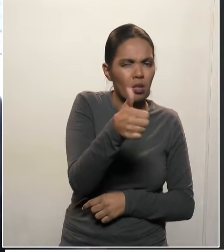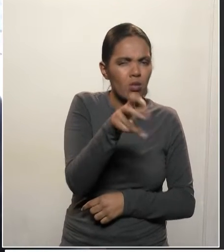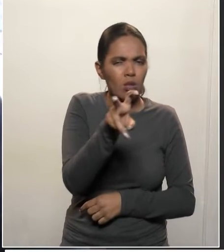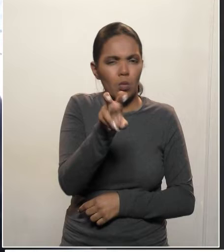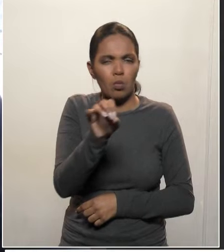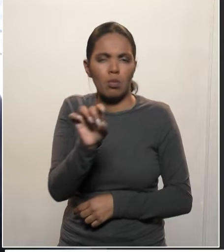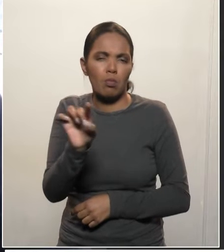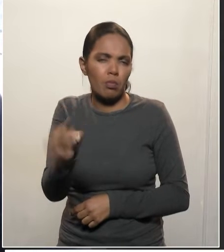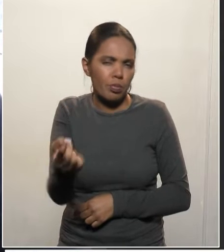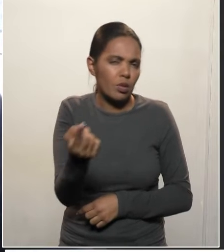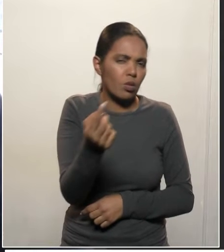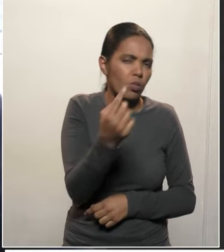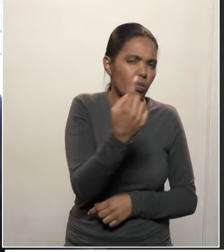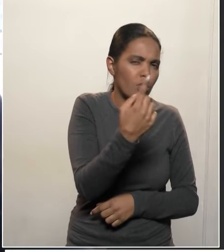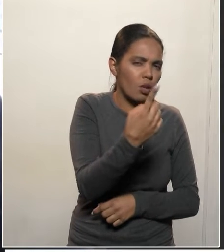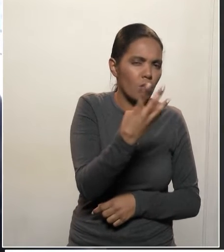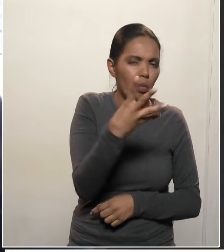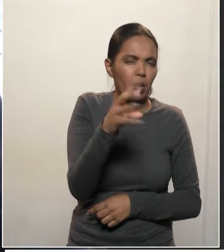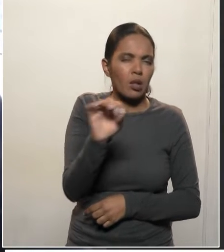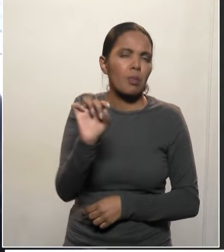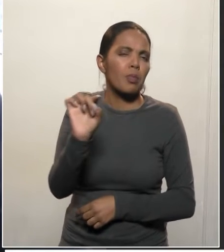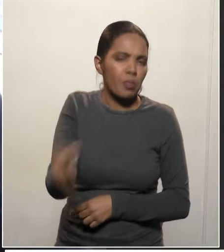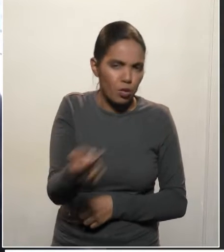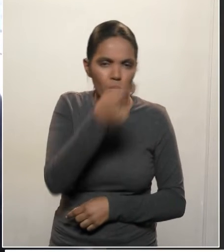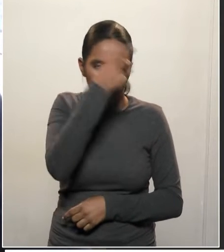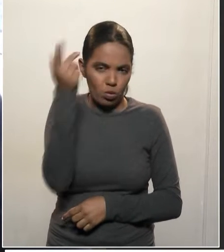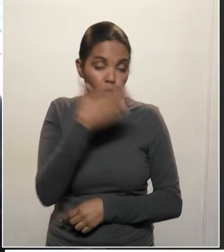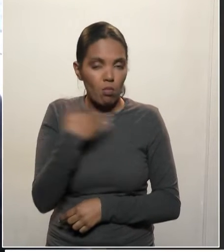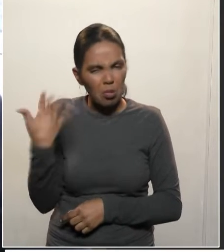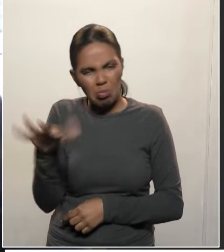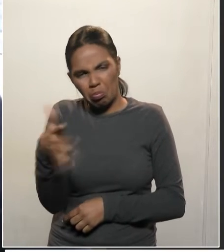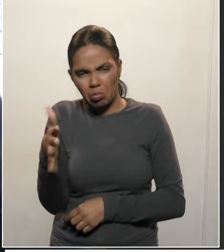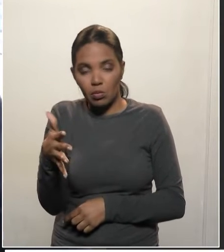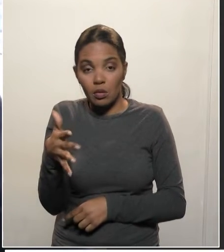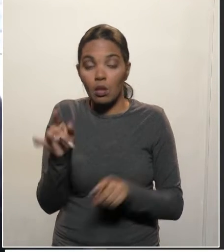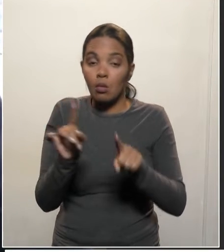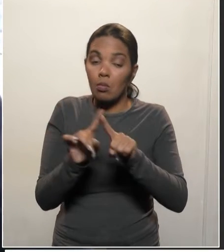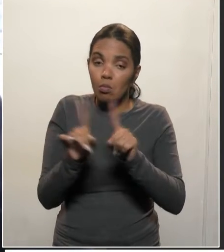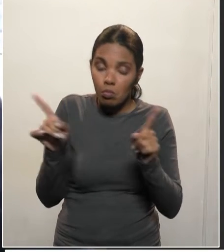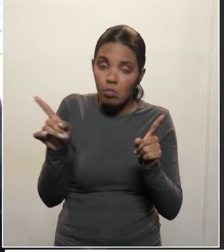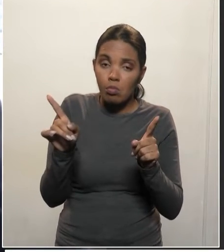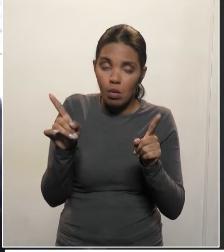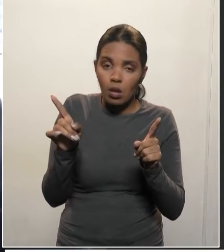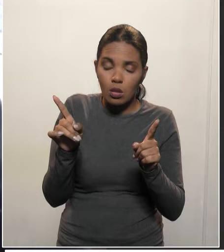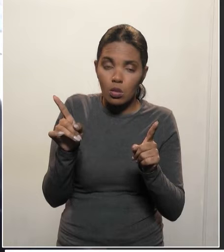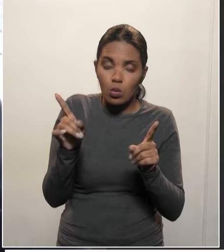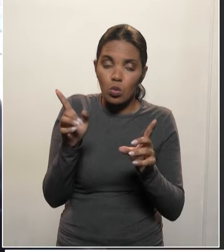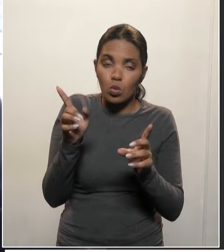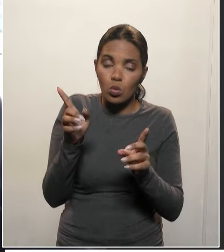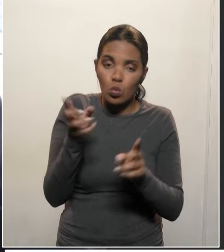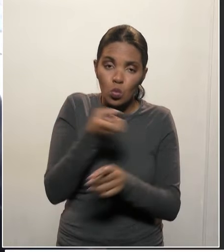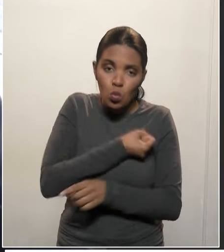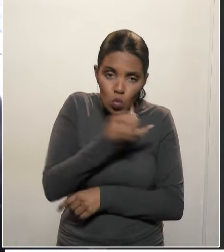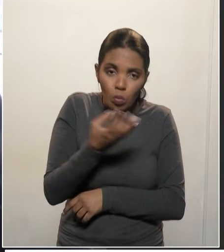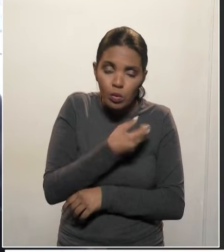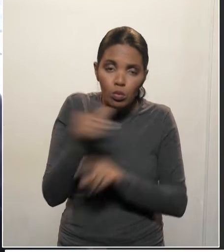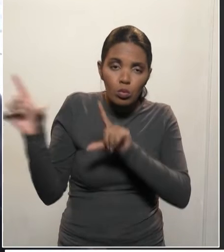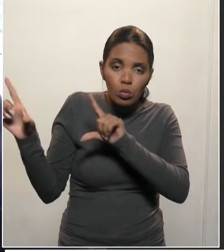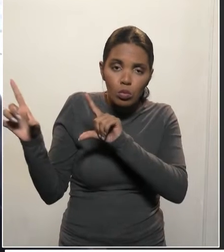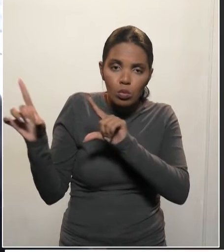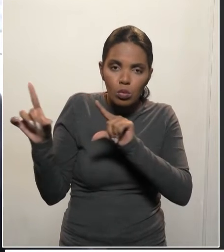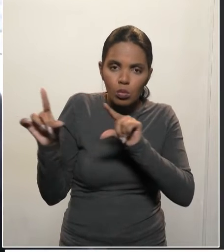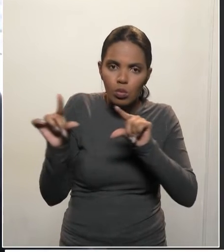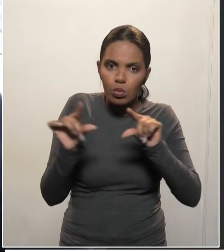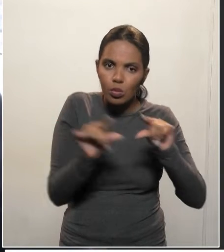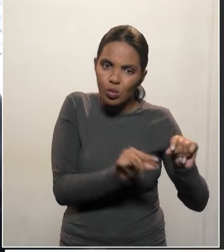mortos nos Estados Unidos. Esse número vem sendo reavaliado para baixo, o que mostra